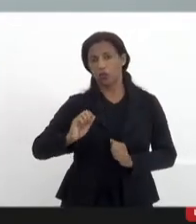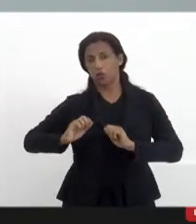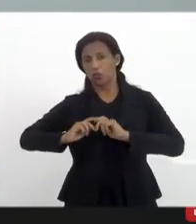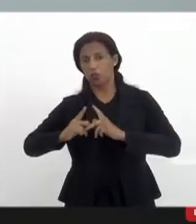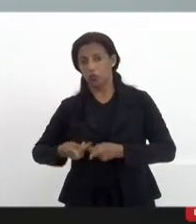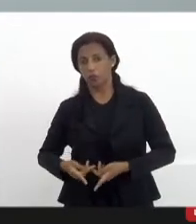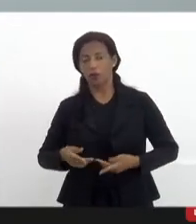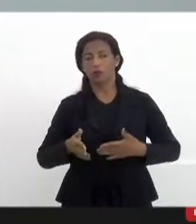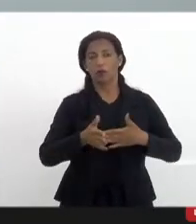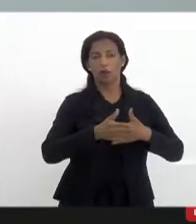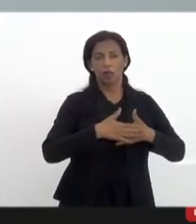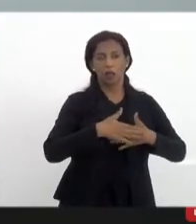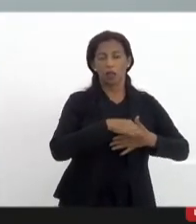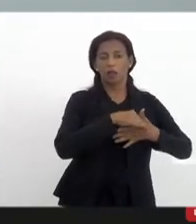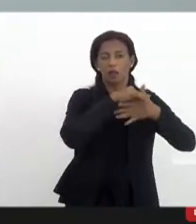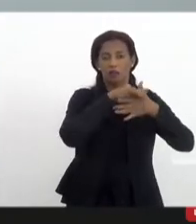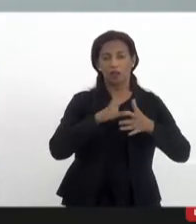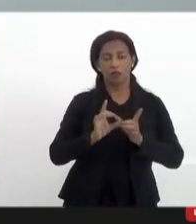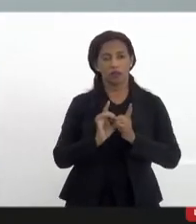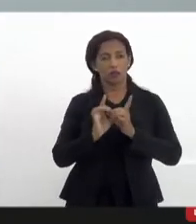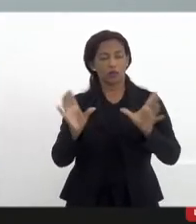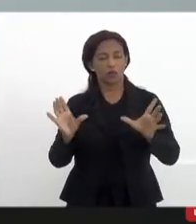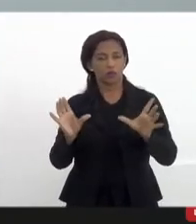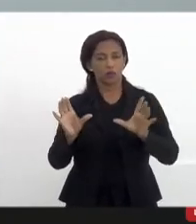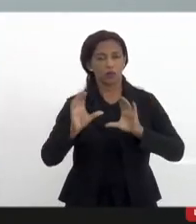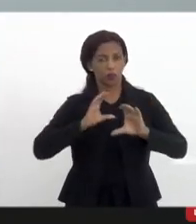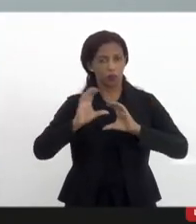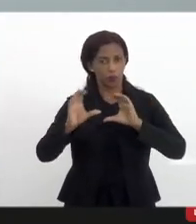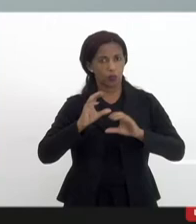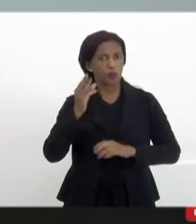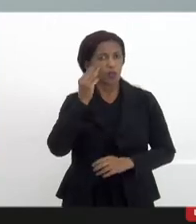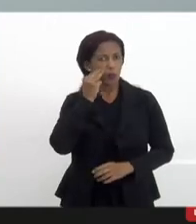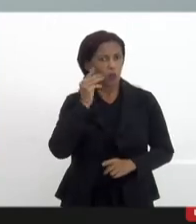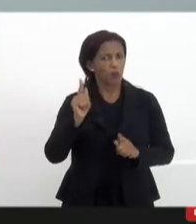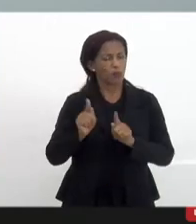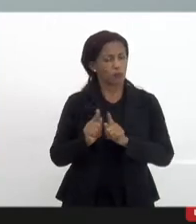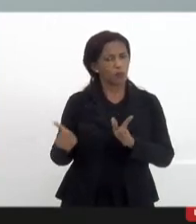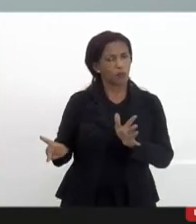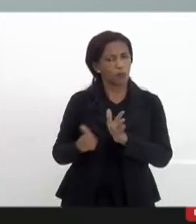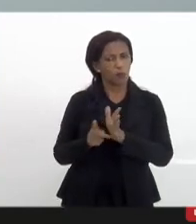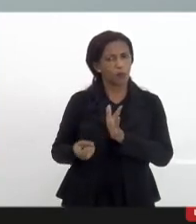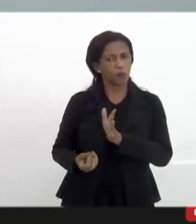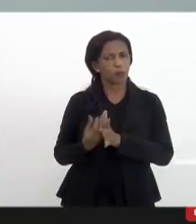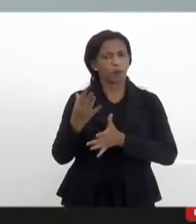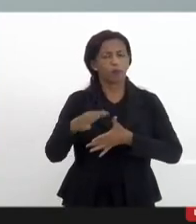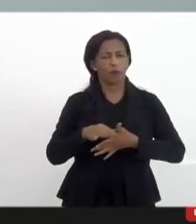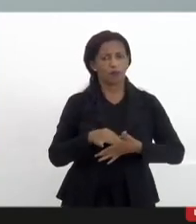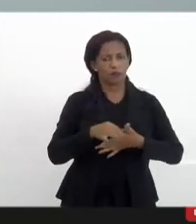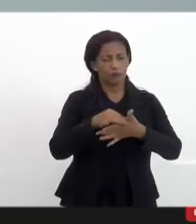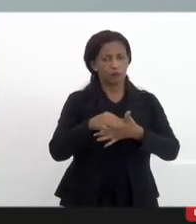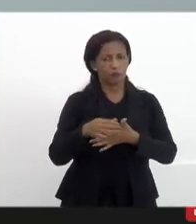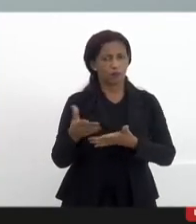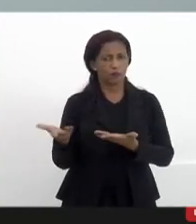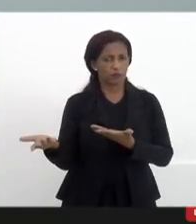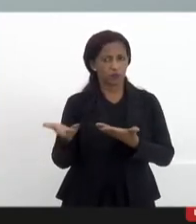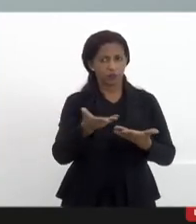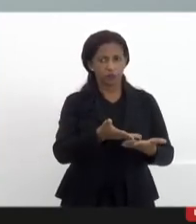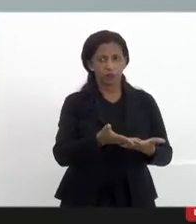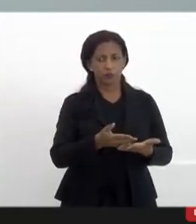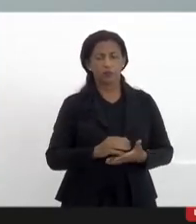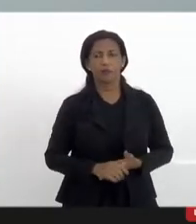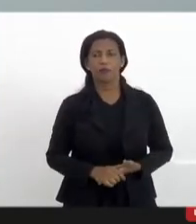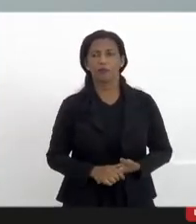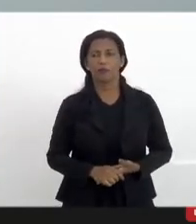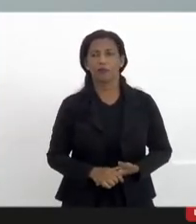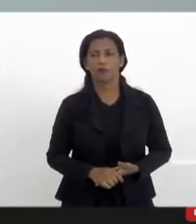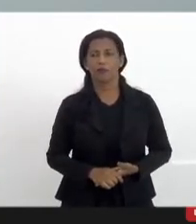e da frente parlamentar pela democratização da comunicação e a Mônica também é fundadora da própria frente então a Mônica tem a palavra na intervenção da